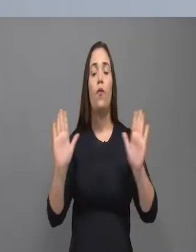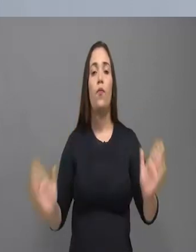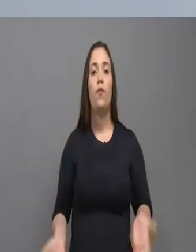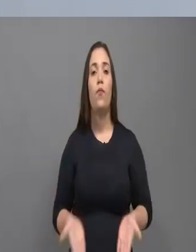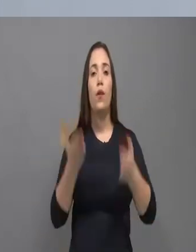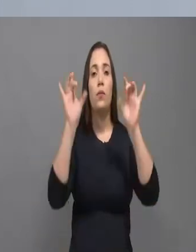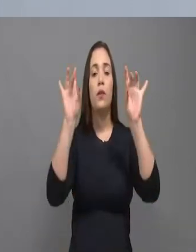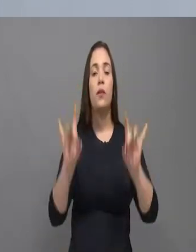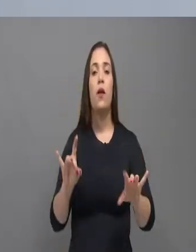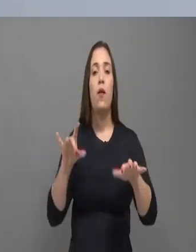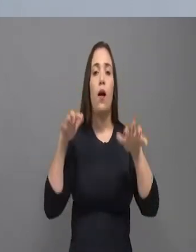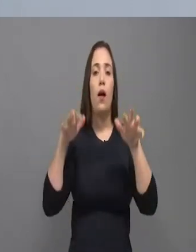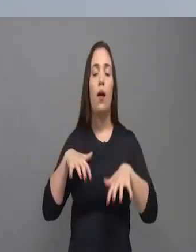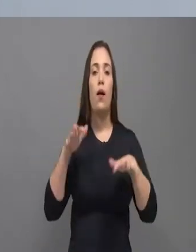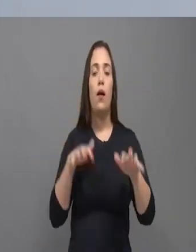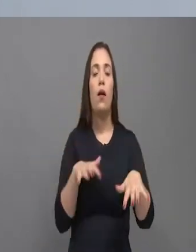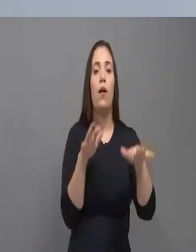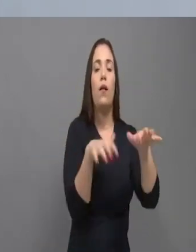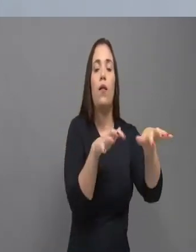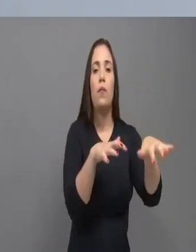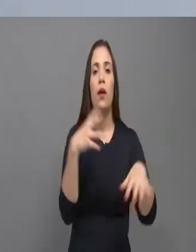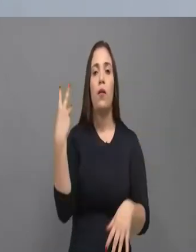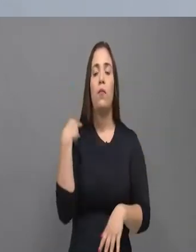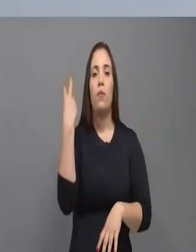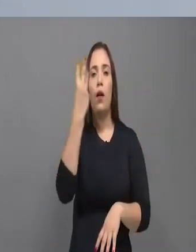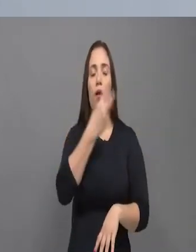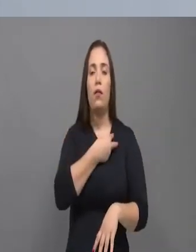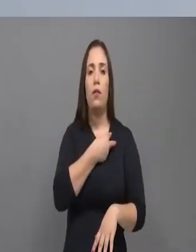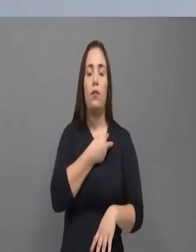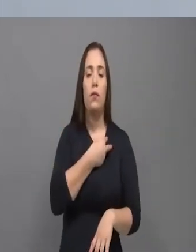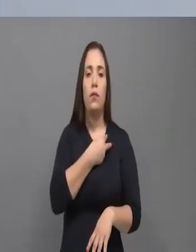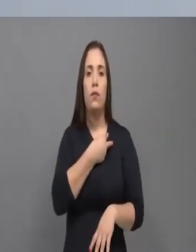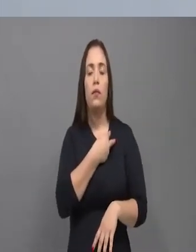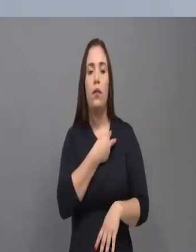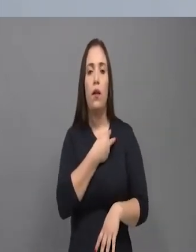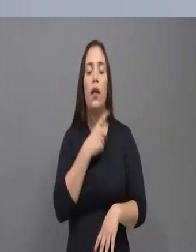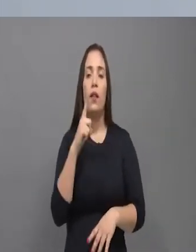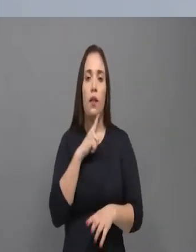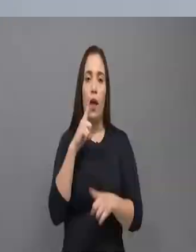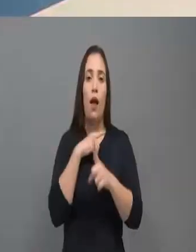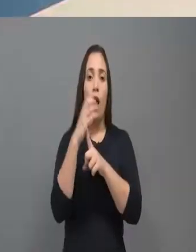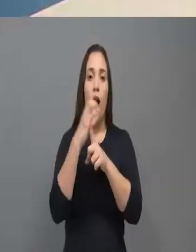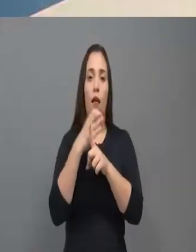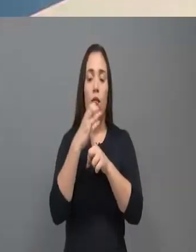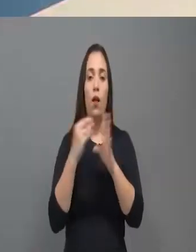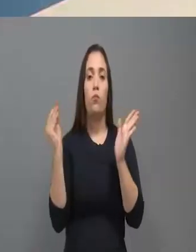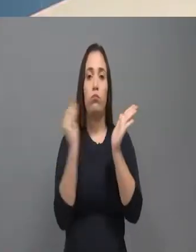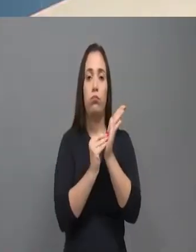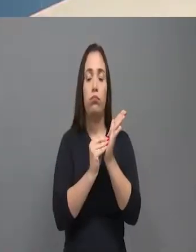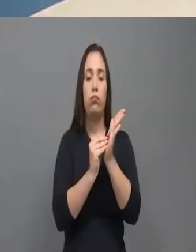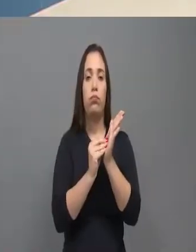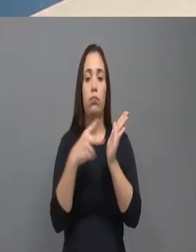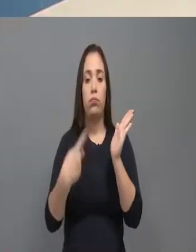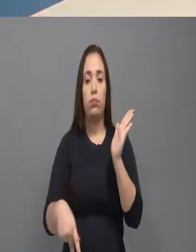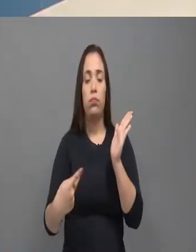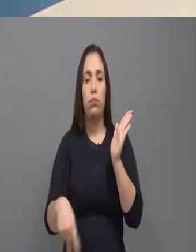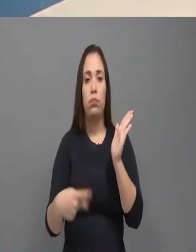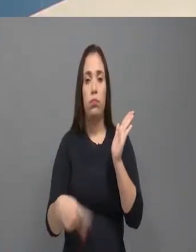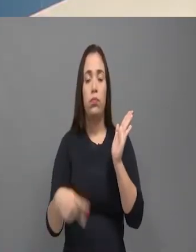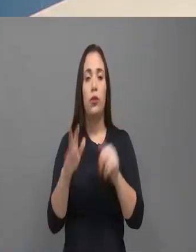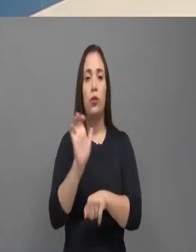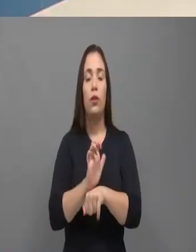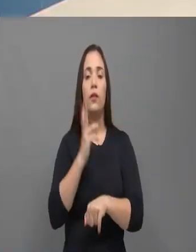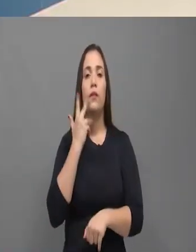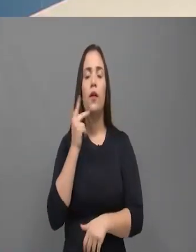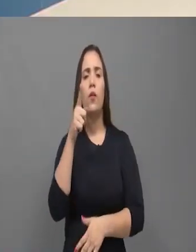que lutou, lutou para fazer aquela imagem da Associação da Assunção ali, né, deputado? E hoje está no calendário do Estado e é uma caminhada que começou pequena, hoje é o maior